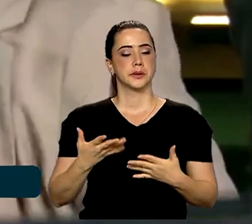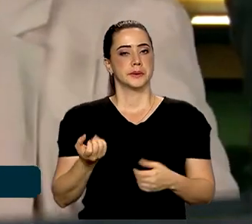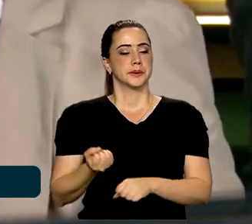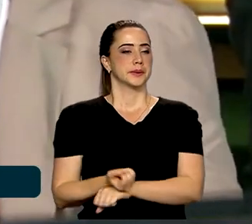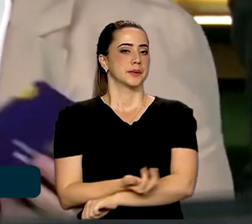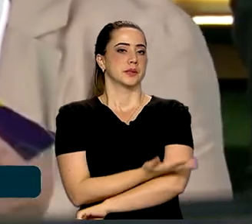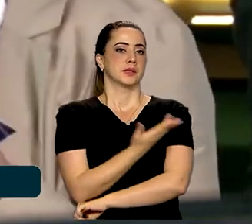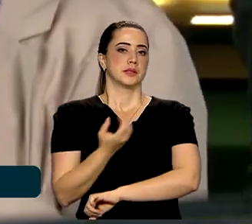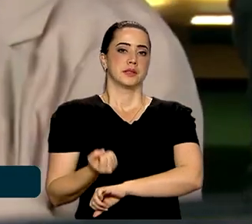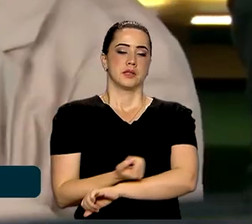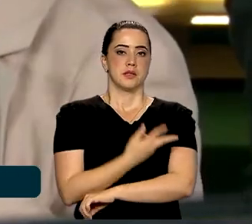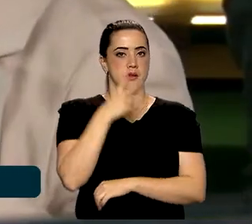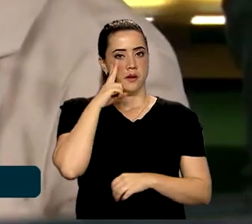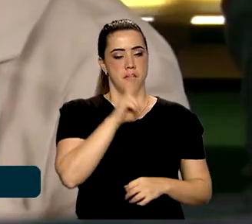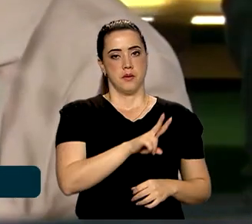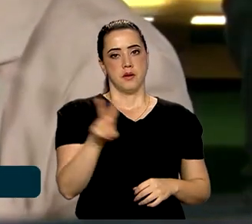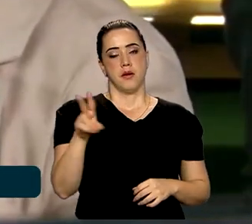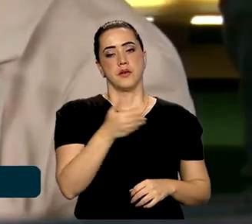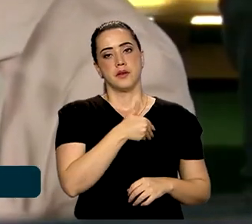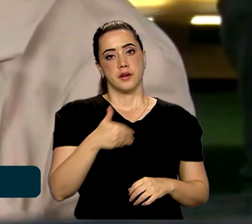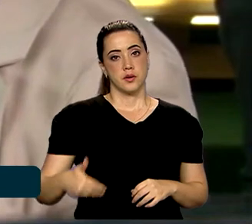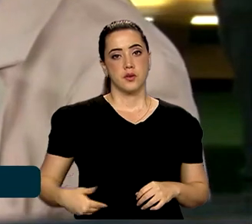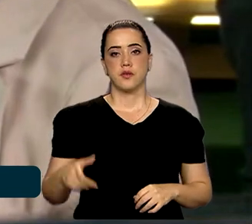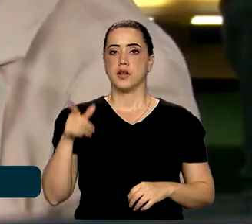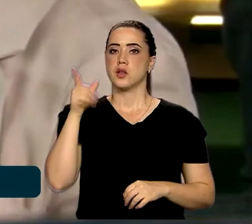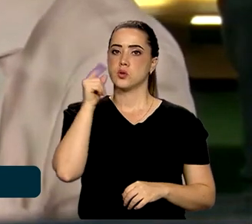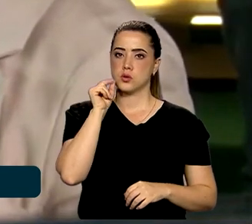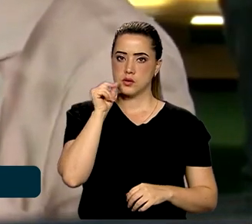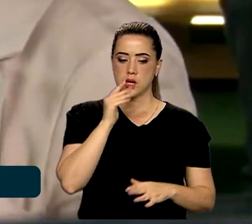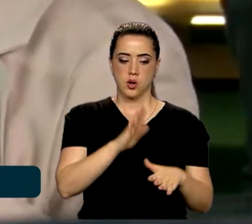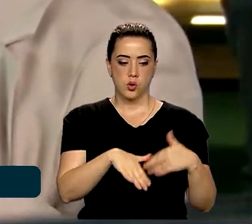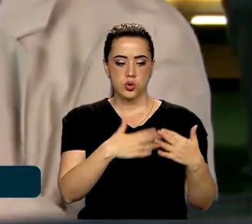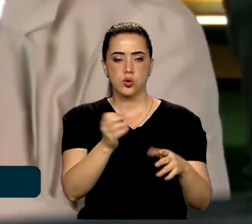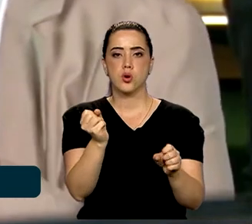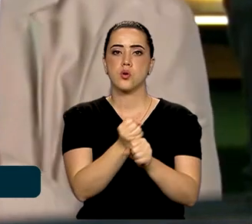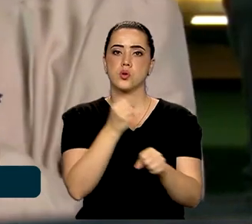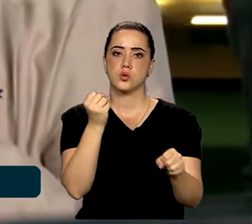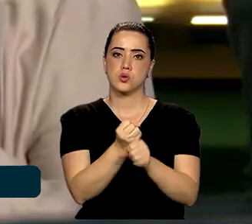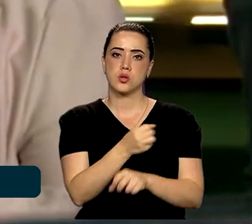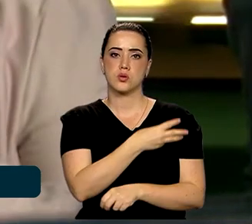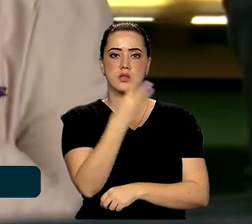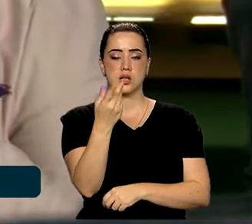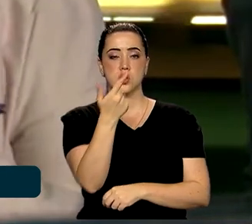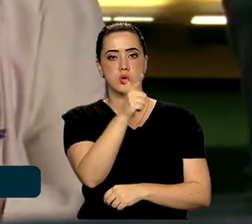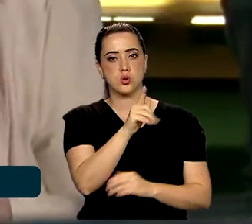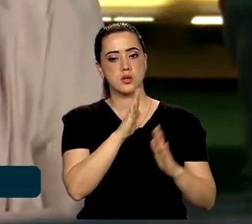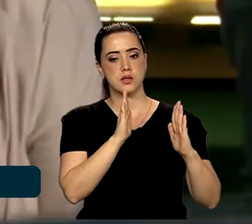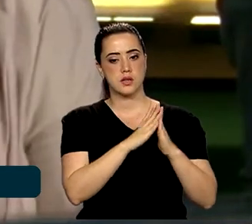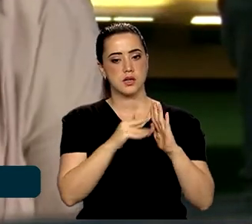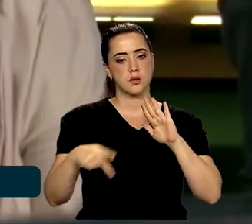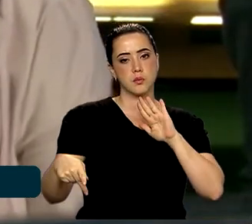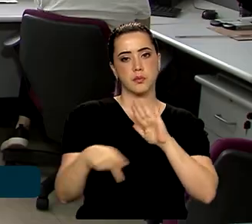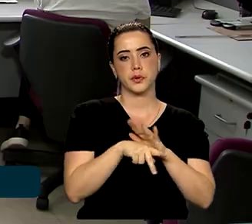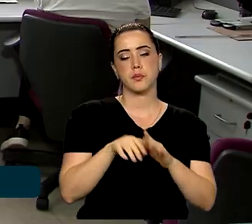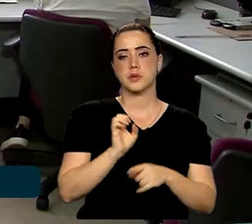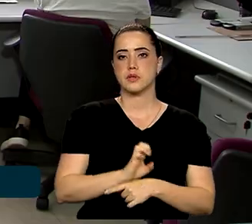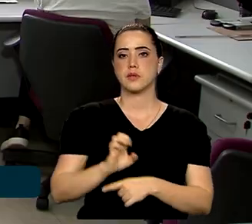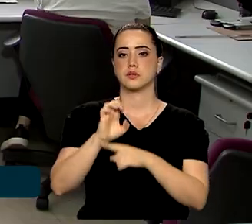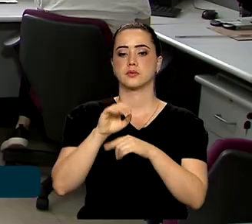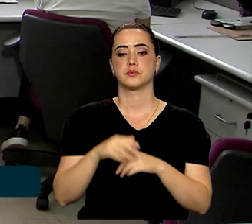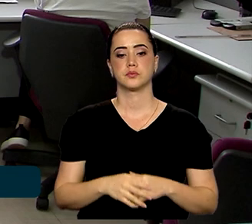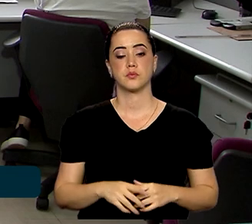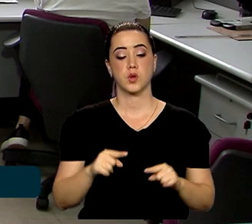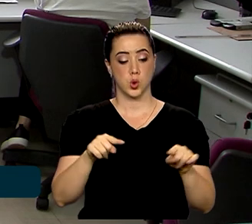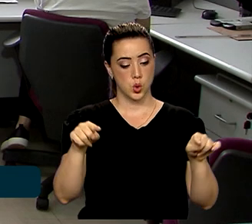foi ao ver que o governo do Ceará continuou e construiu mais três casas por conta do próprio Estado. No